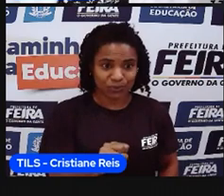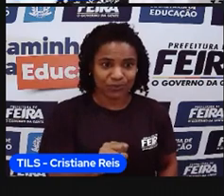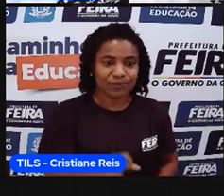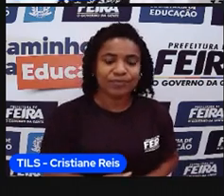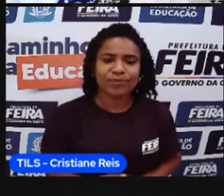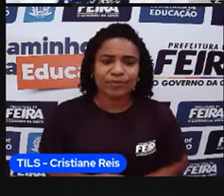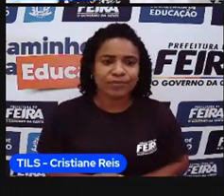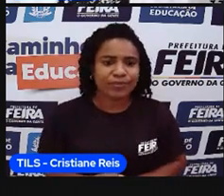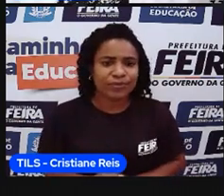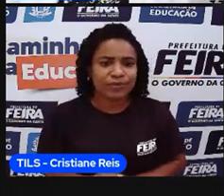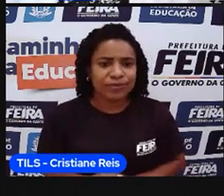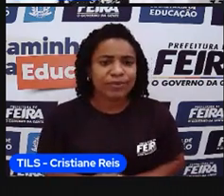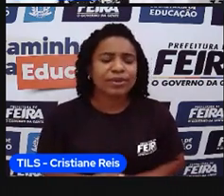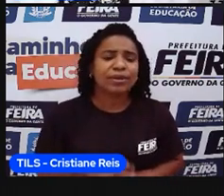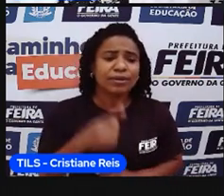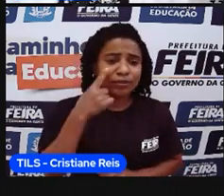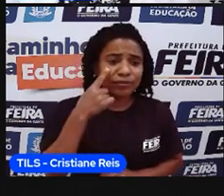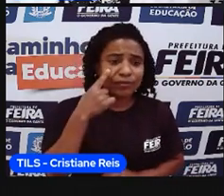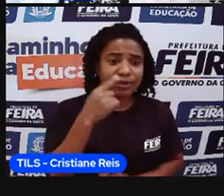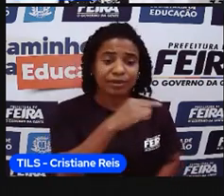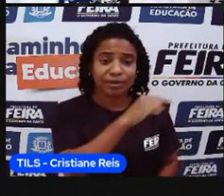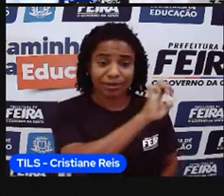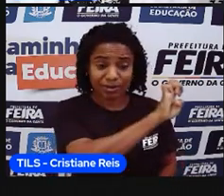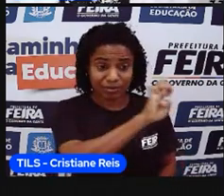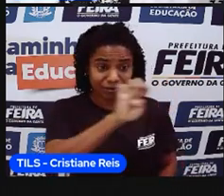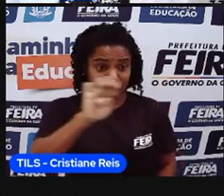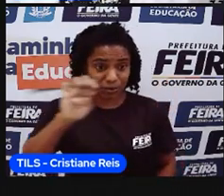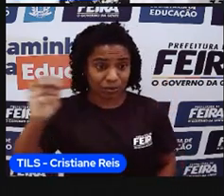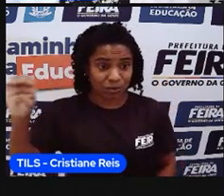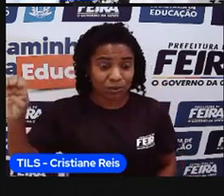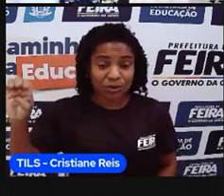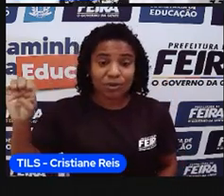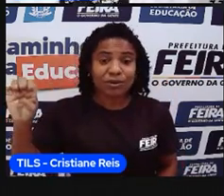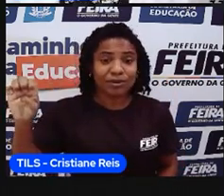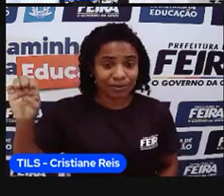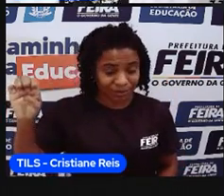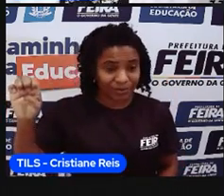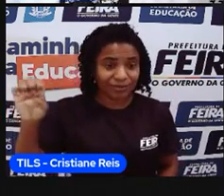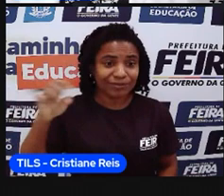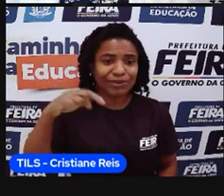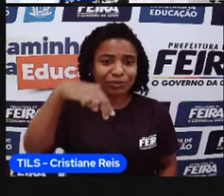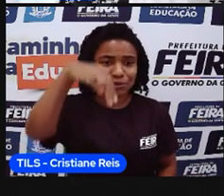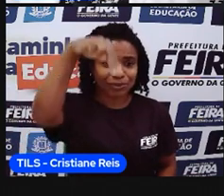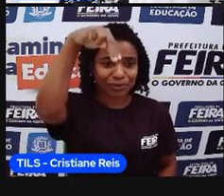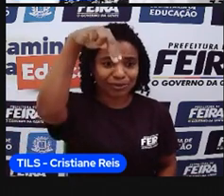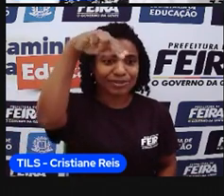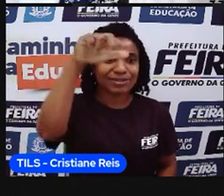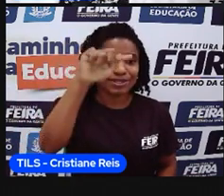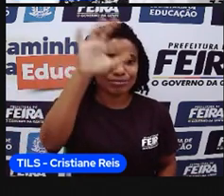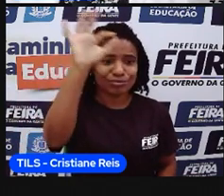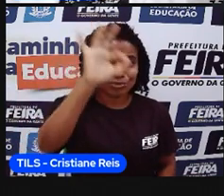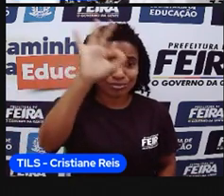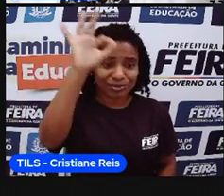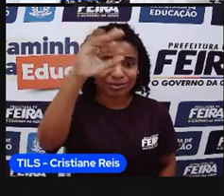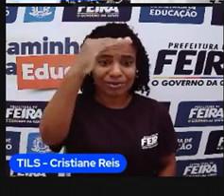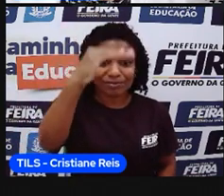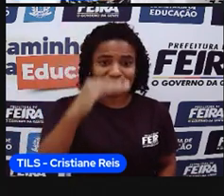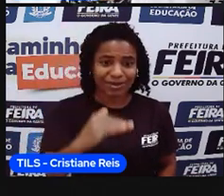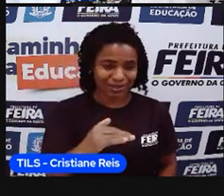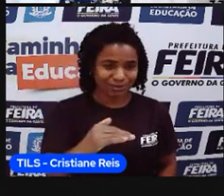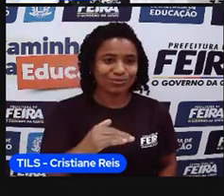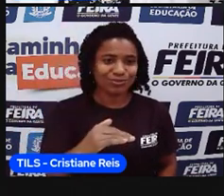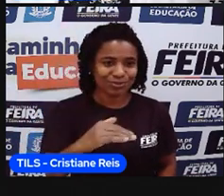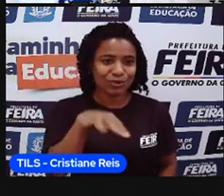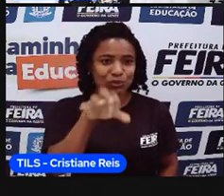à linha do Equador, eu tenho uma pequena parte do hemisfério norte e a maior parte do hemisfério sul, dizendo que ele é do